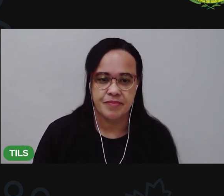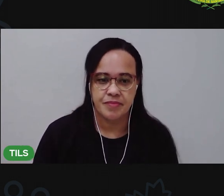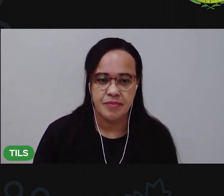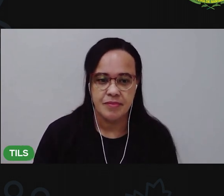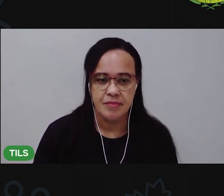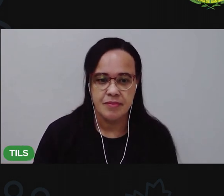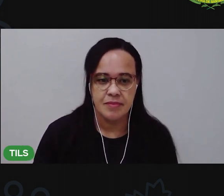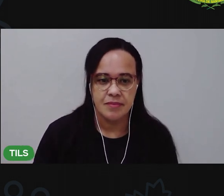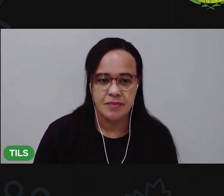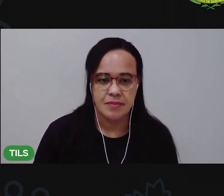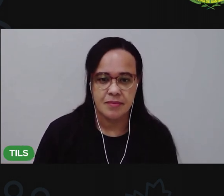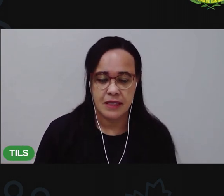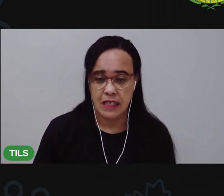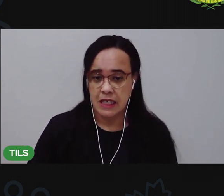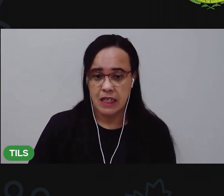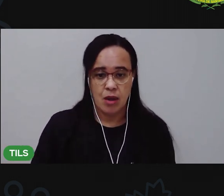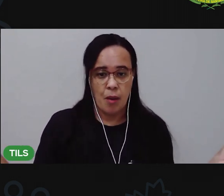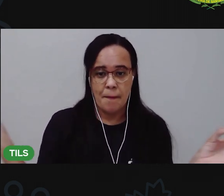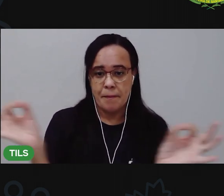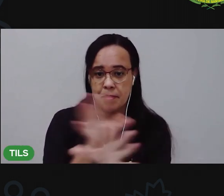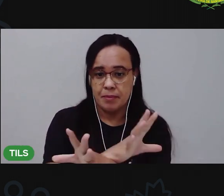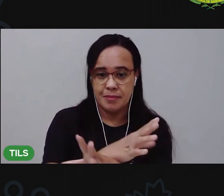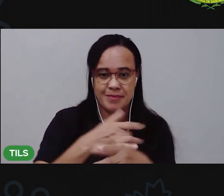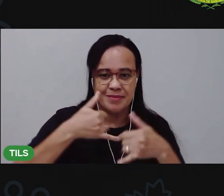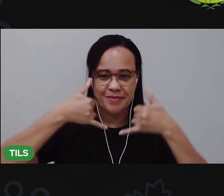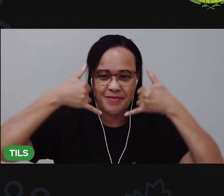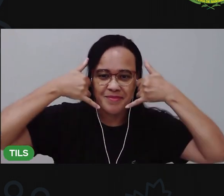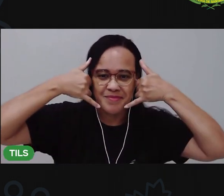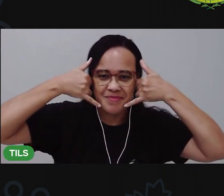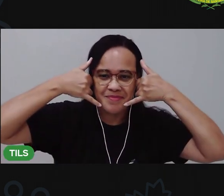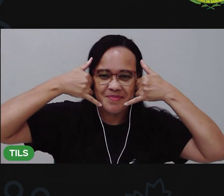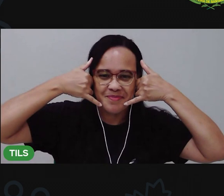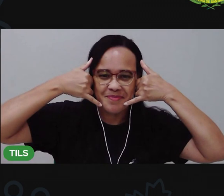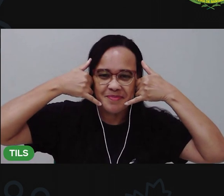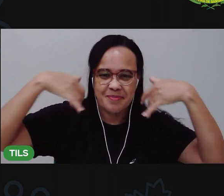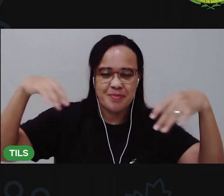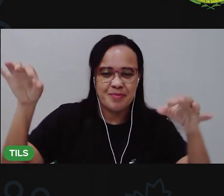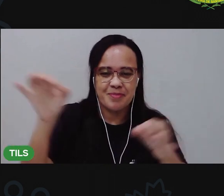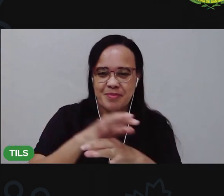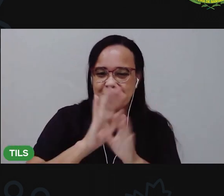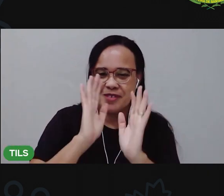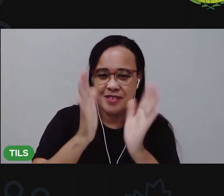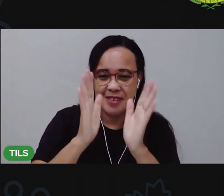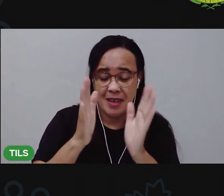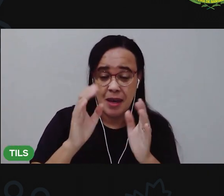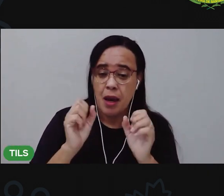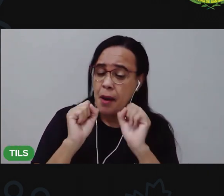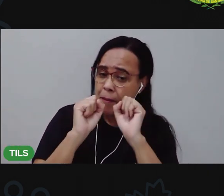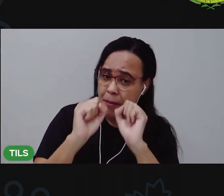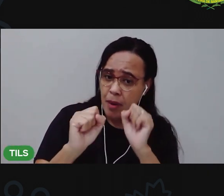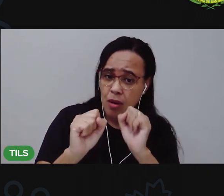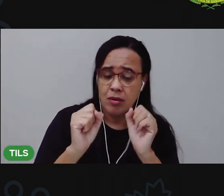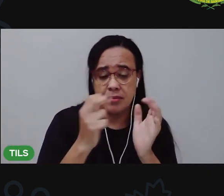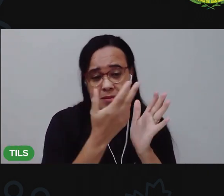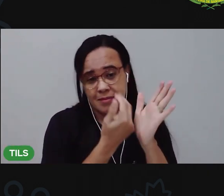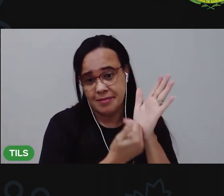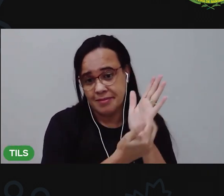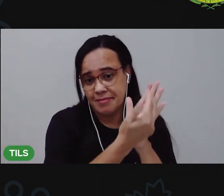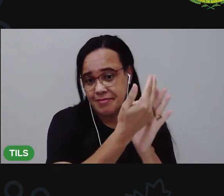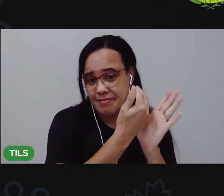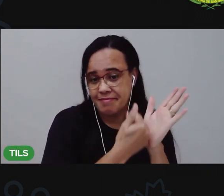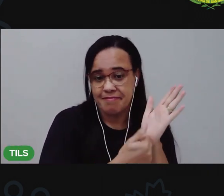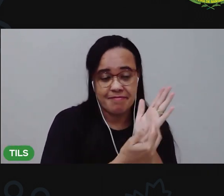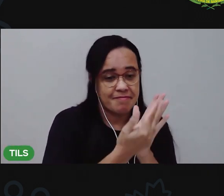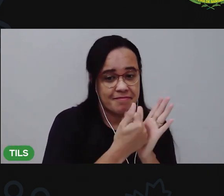e finalizo o meu telefone. Você pode enfeitar o seu telefone e o seu corpo descartável com